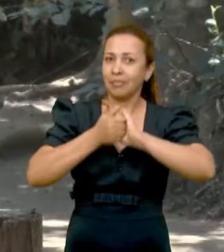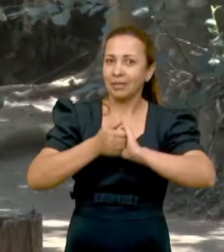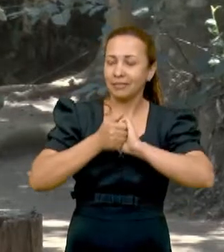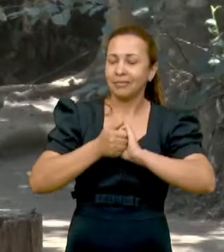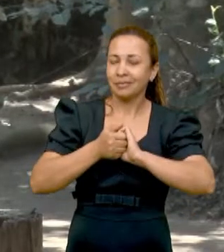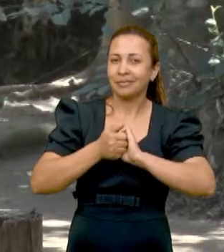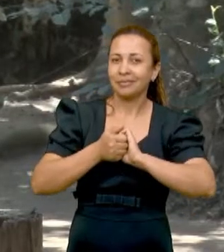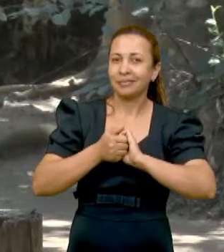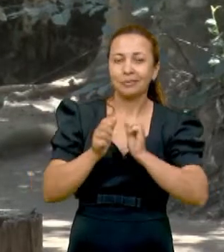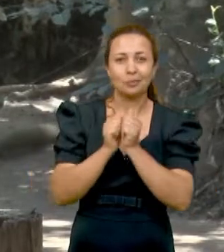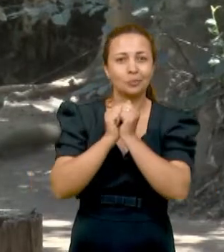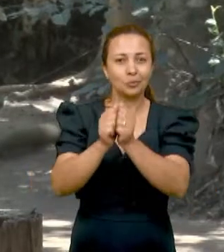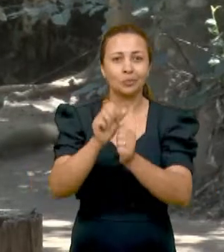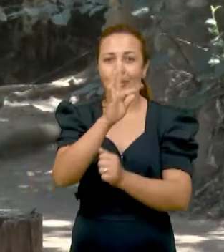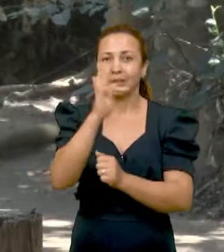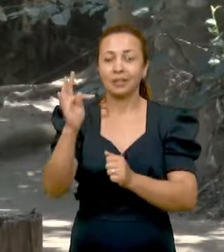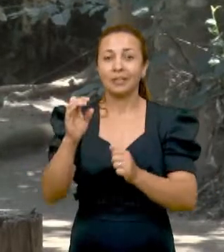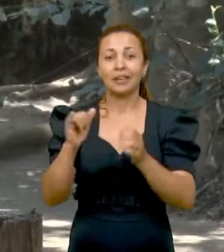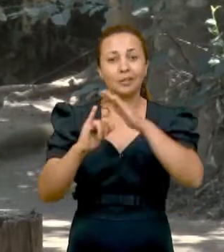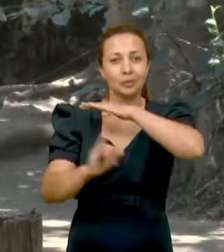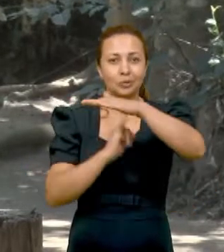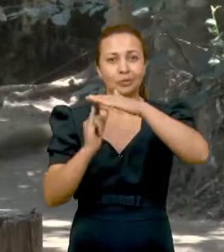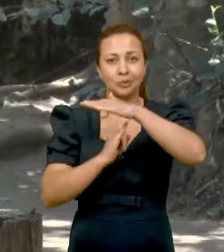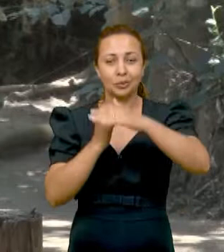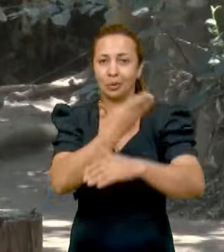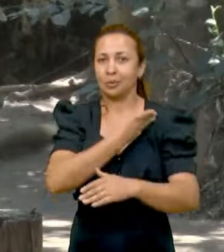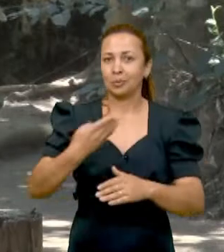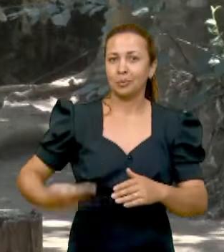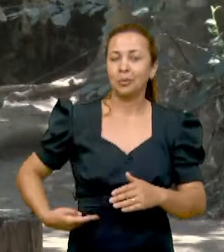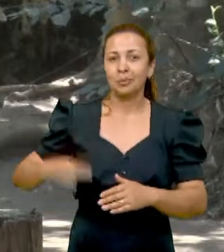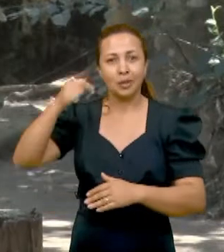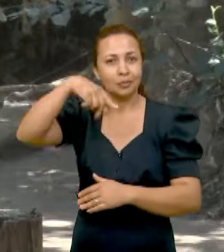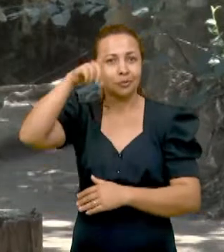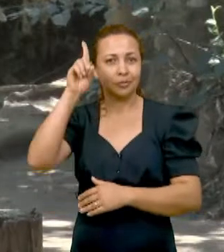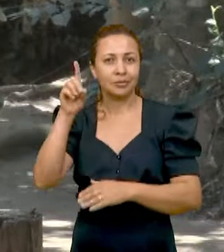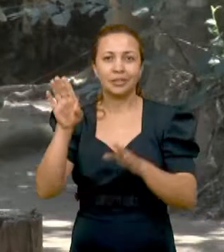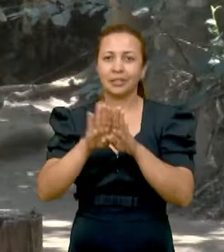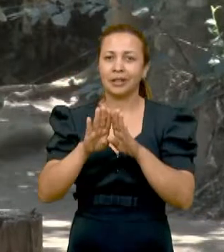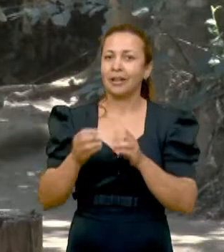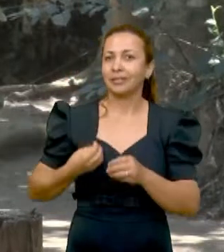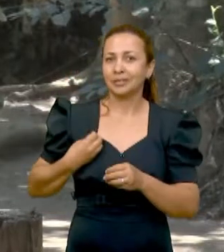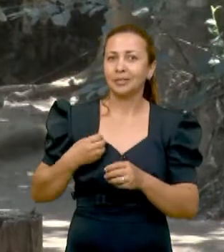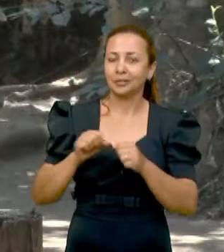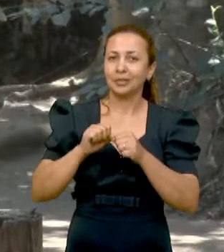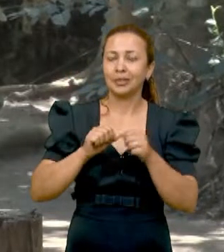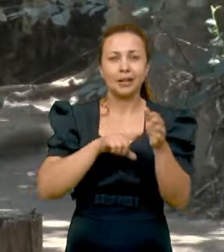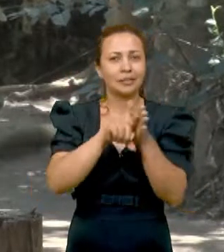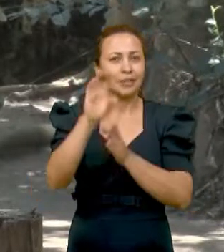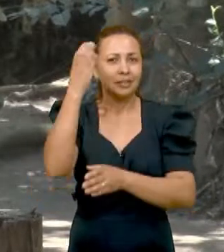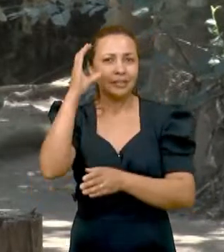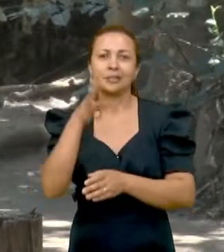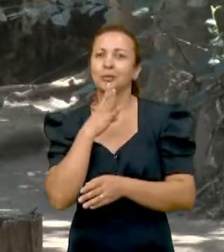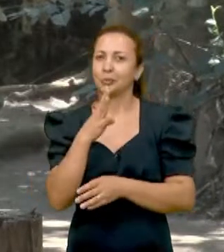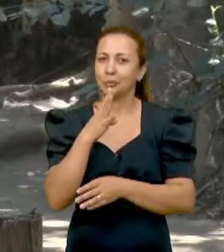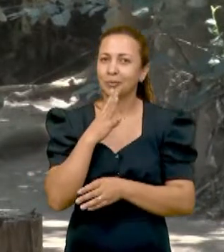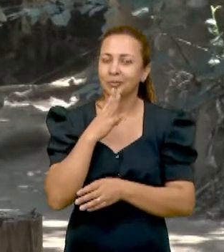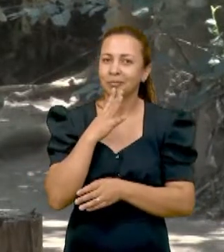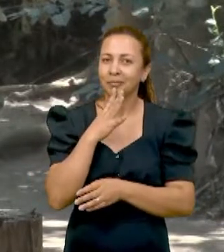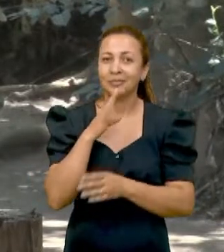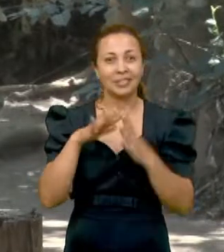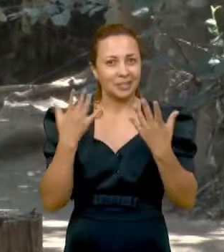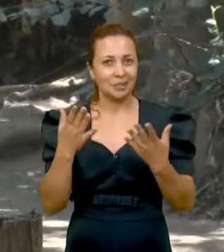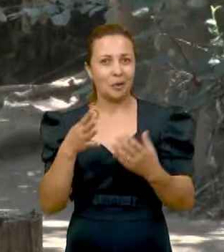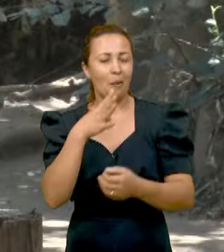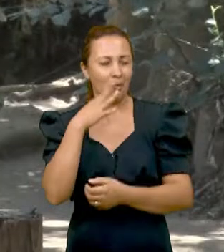em parceria com TVs e instituições públicas de ensino superior do Nordeste brasileiro que estão produzindo ciência e conhecimento.